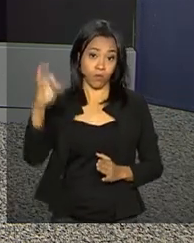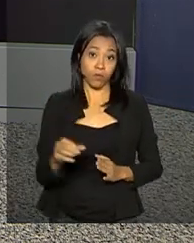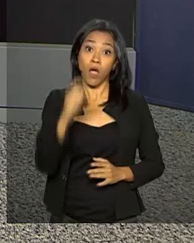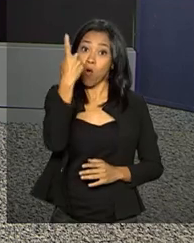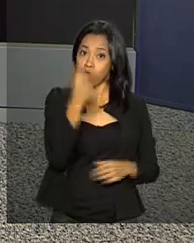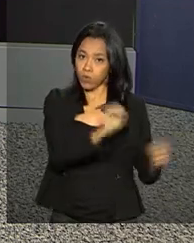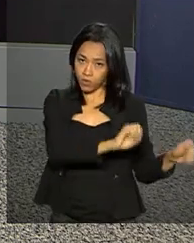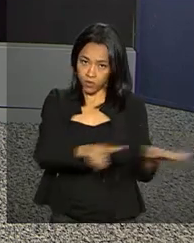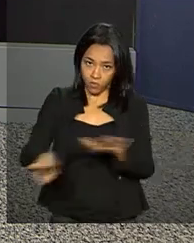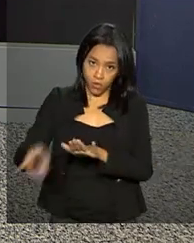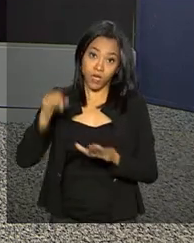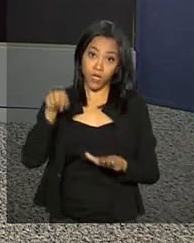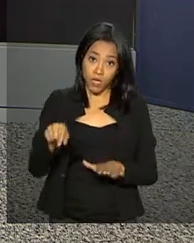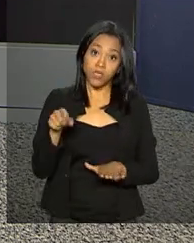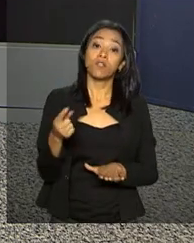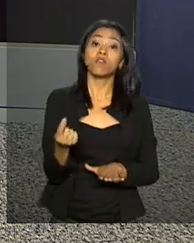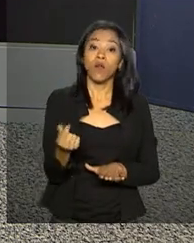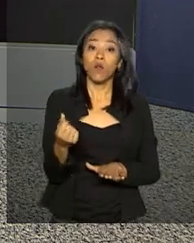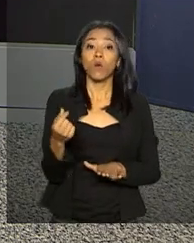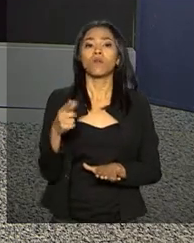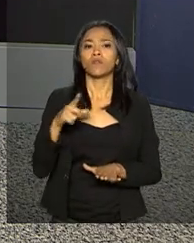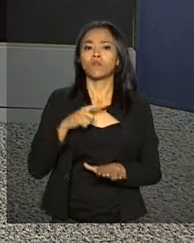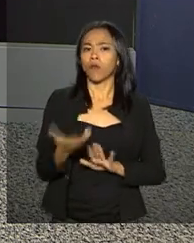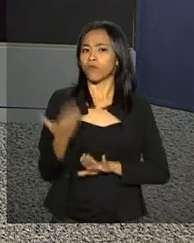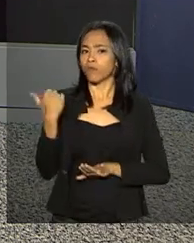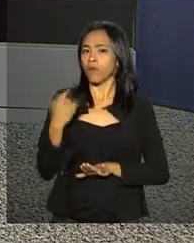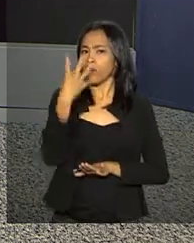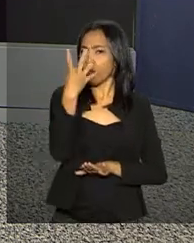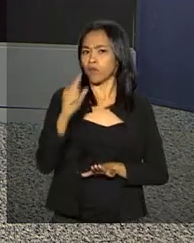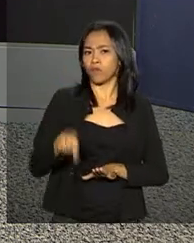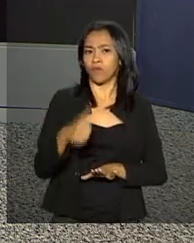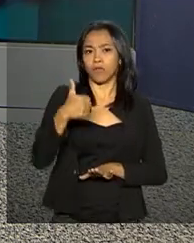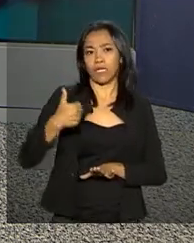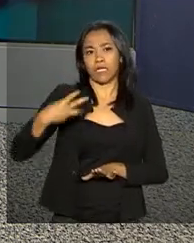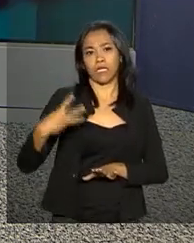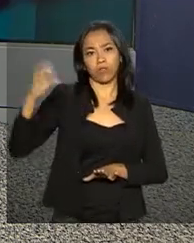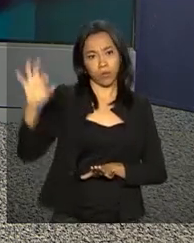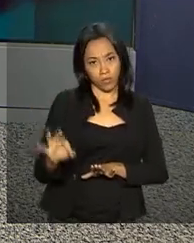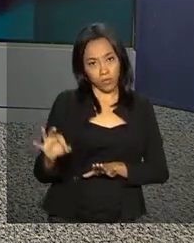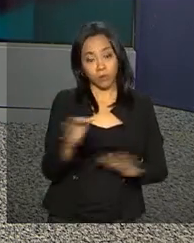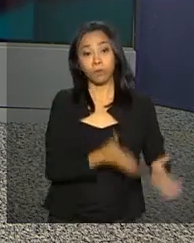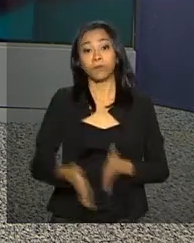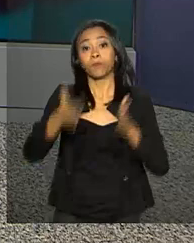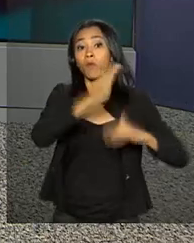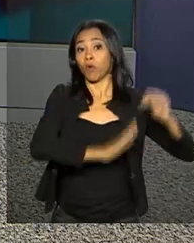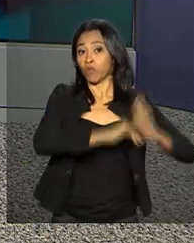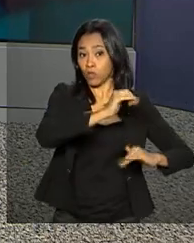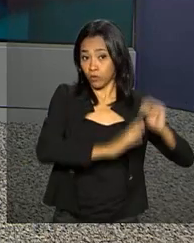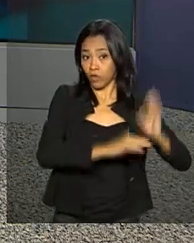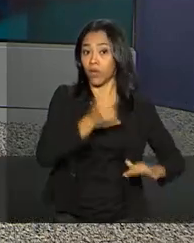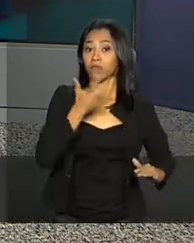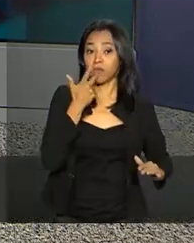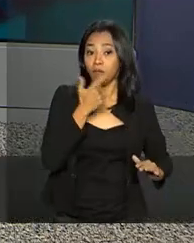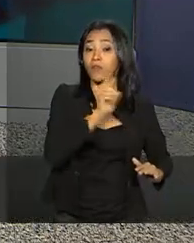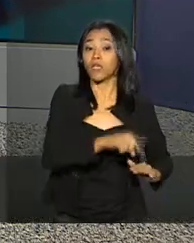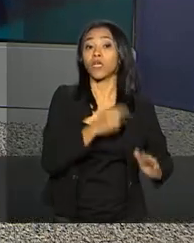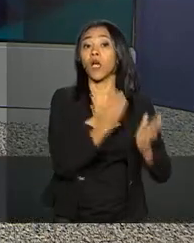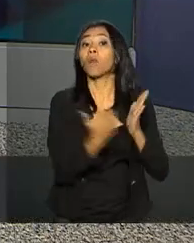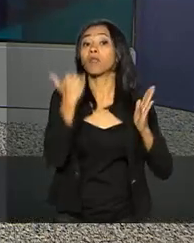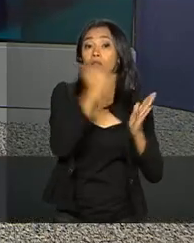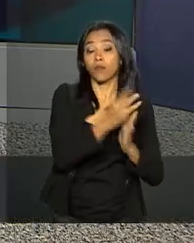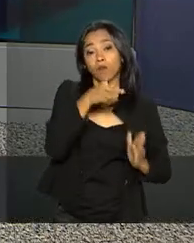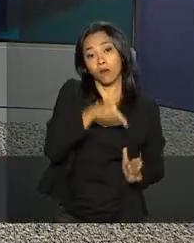semana, esse índice estava em 4,13%. Analistas do mercado financeiro aumentaram a previsão do PIB